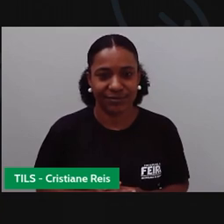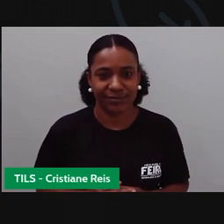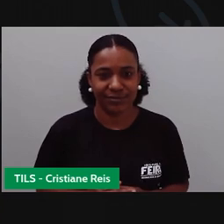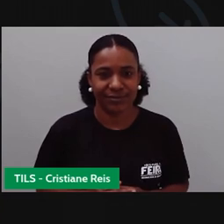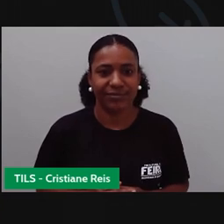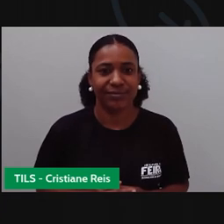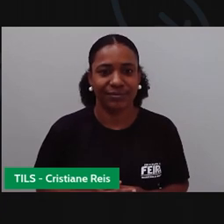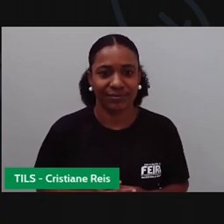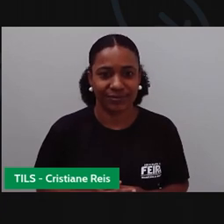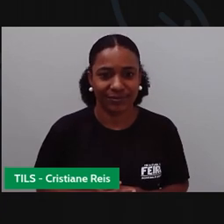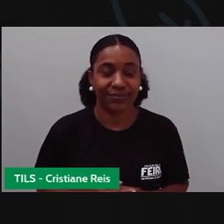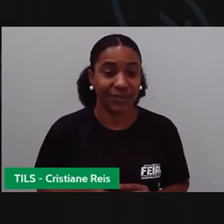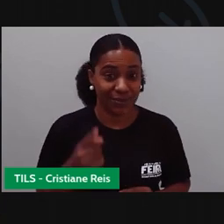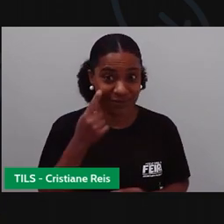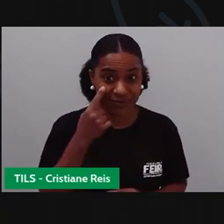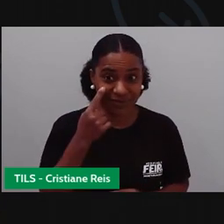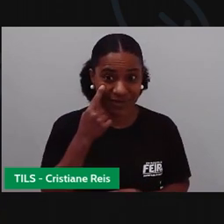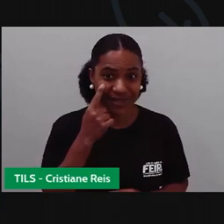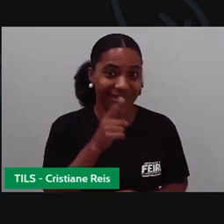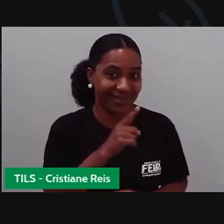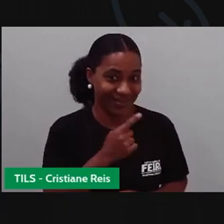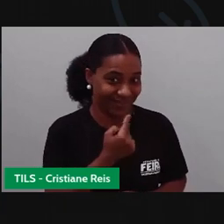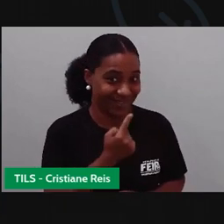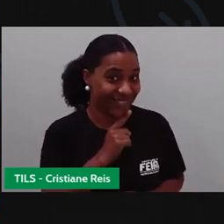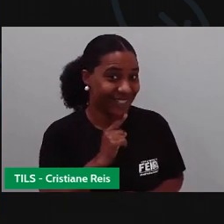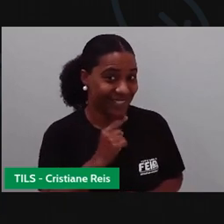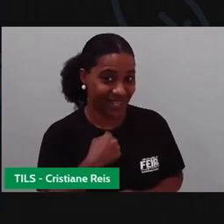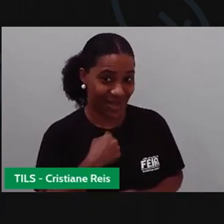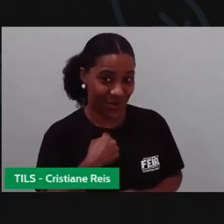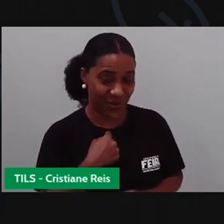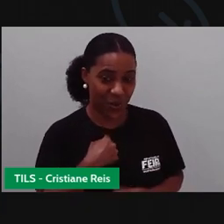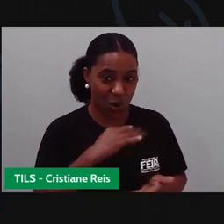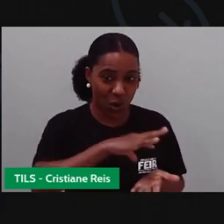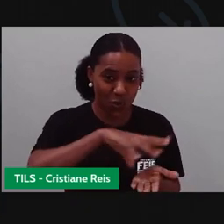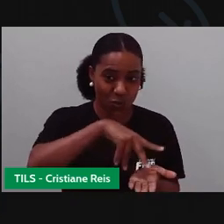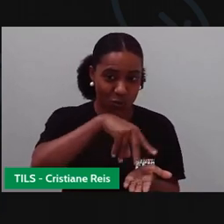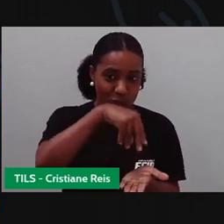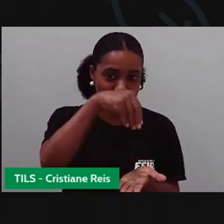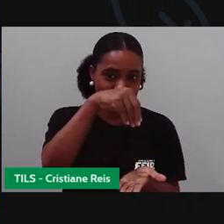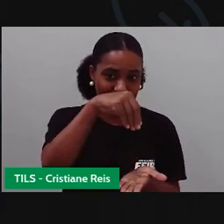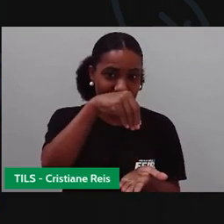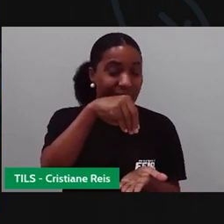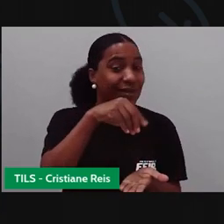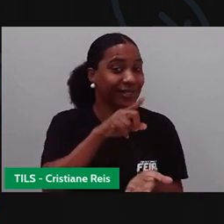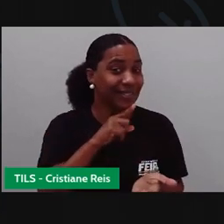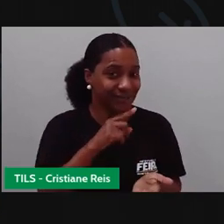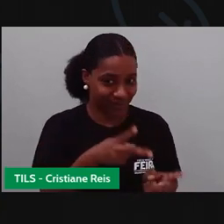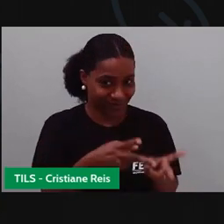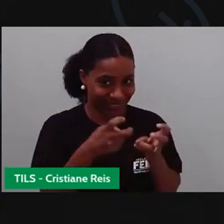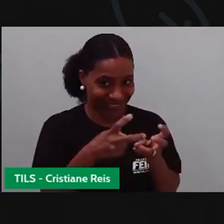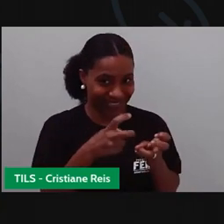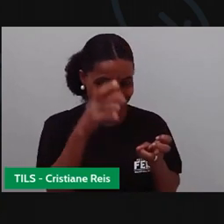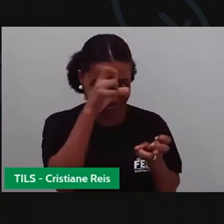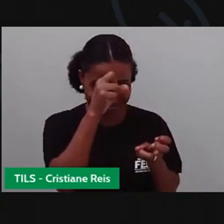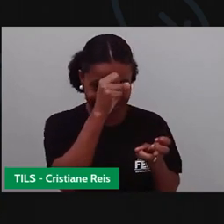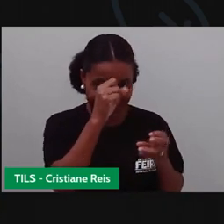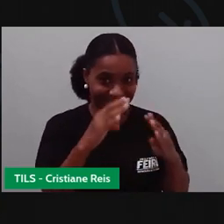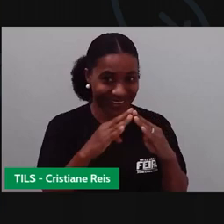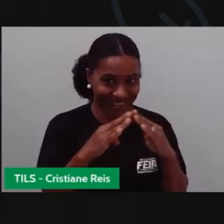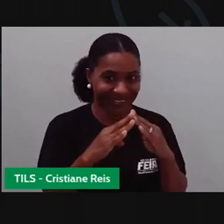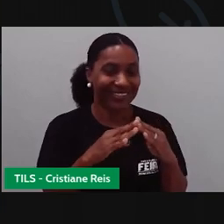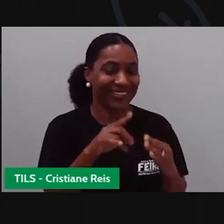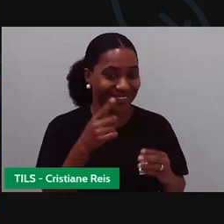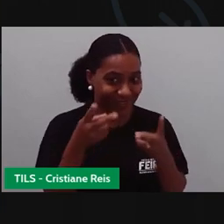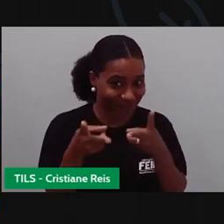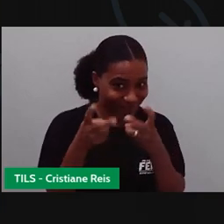Nesse momento, Cris, eu sou artista. Cris, você tá aprendendo pra poder fazer em casa? Cris tá